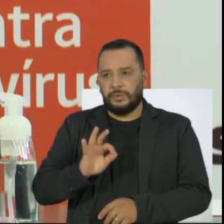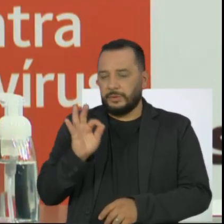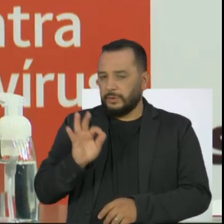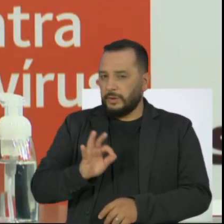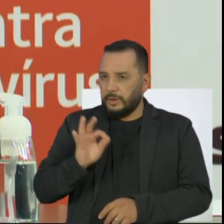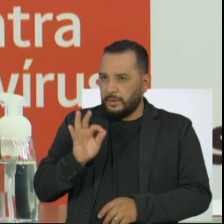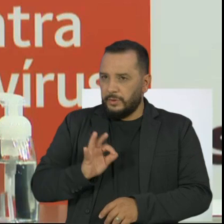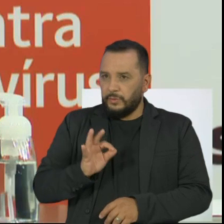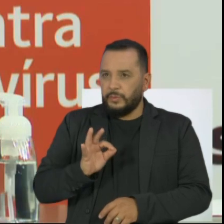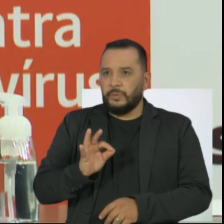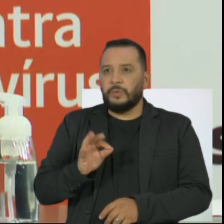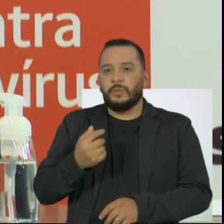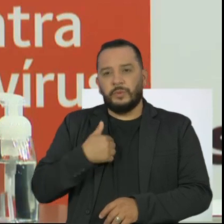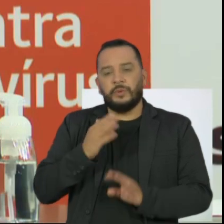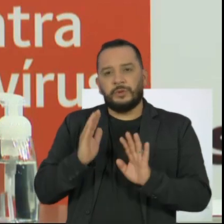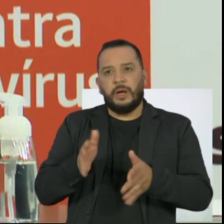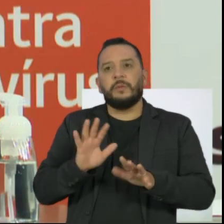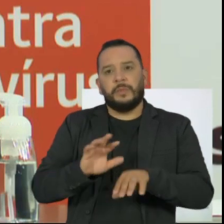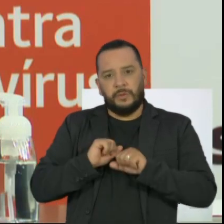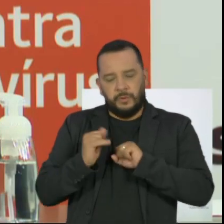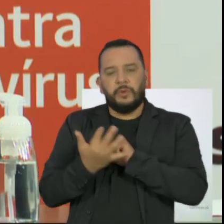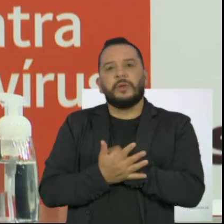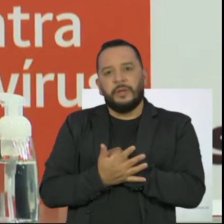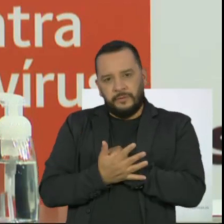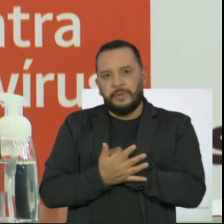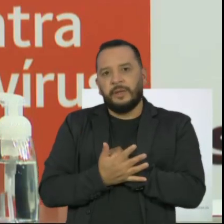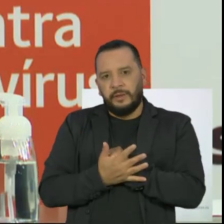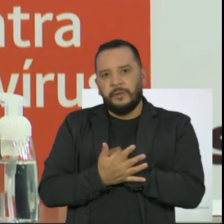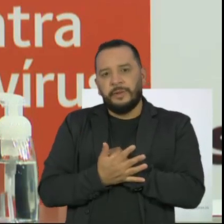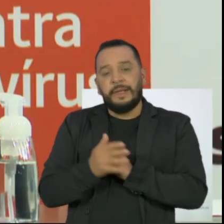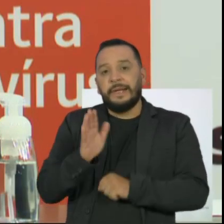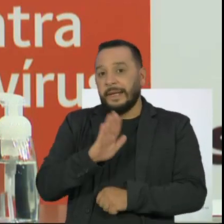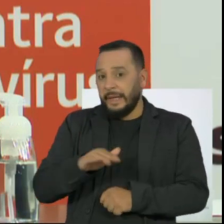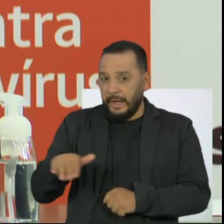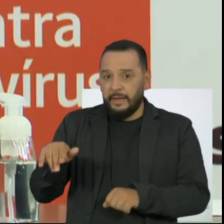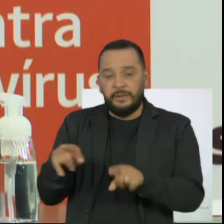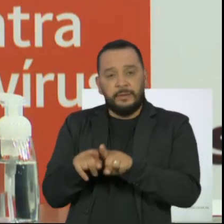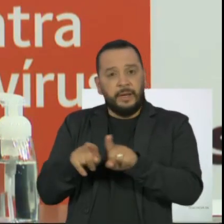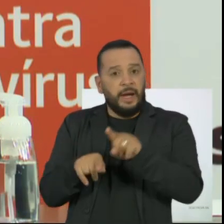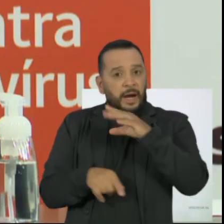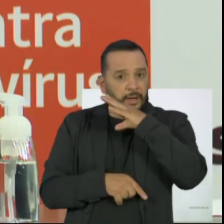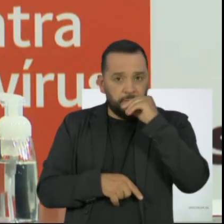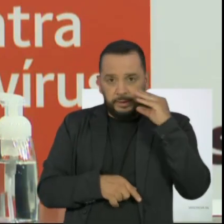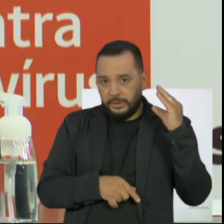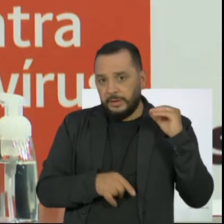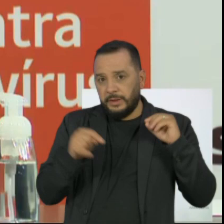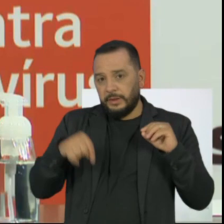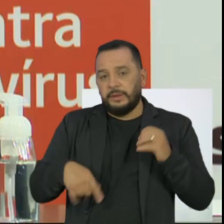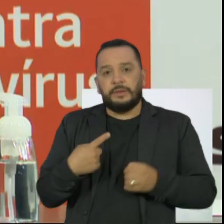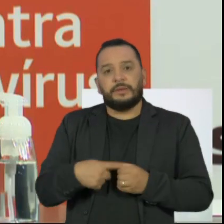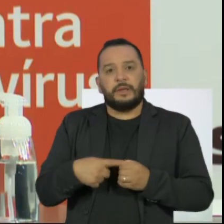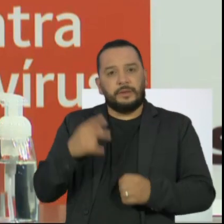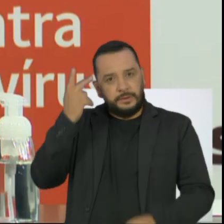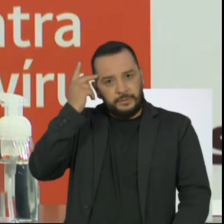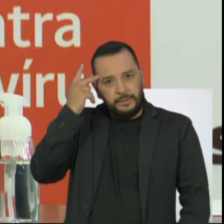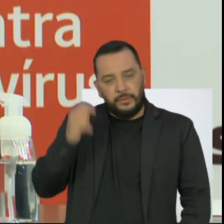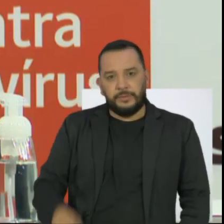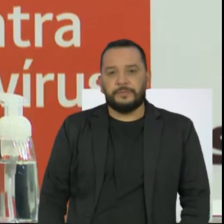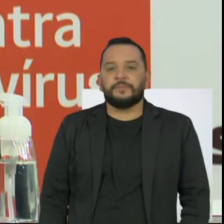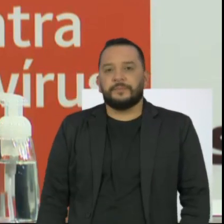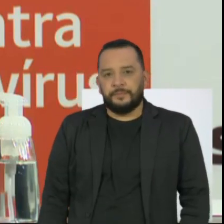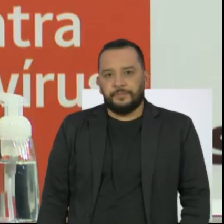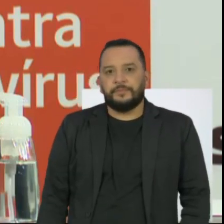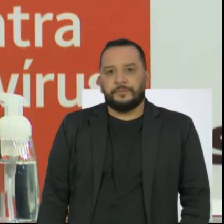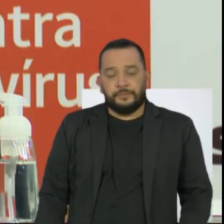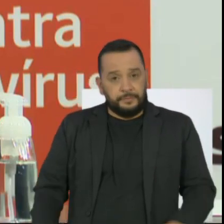de positivo de Covid-19 em crianças e adolescentes aqui na cidade de São Paulo.